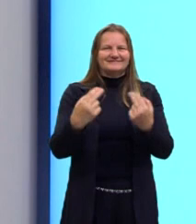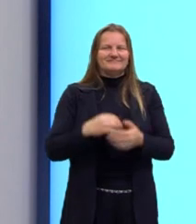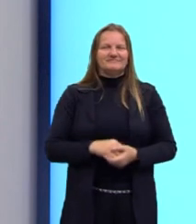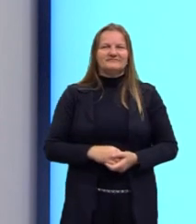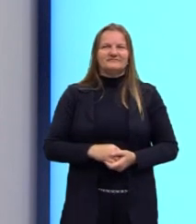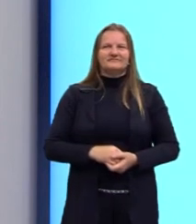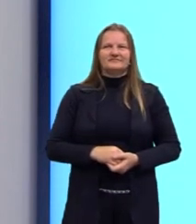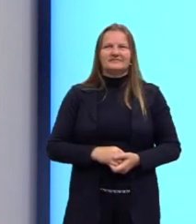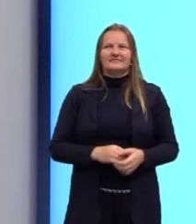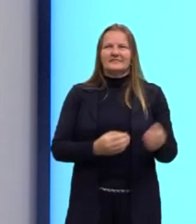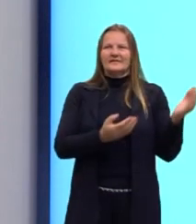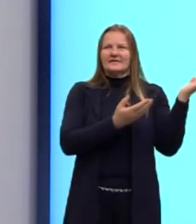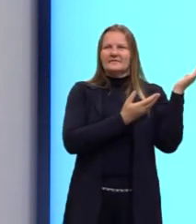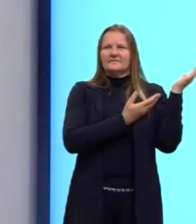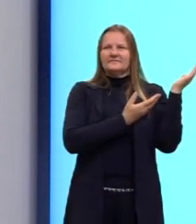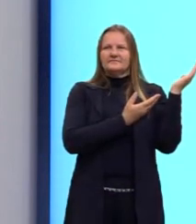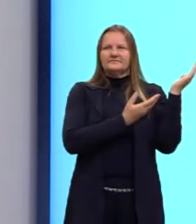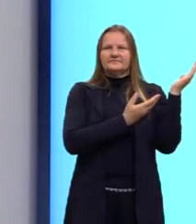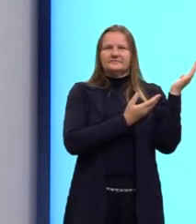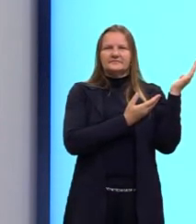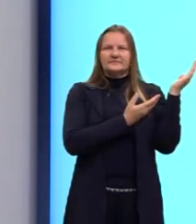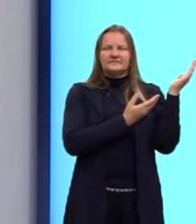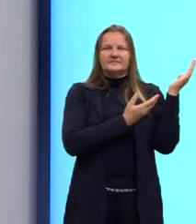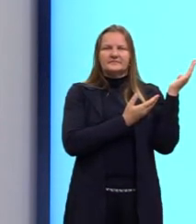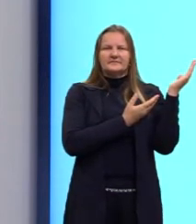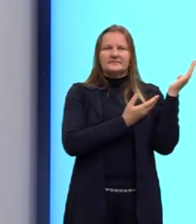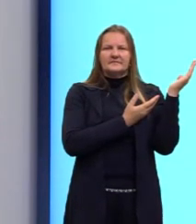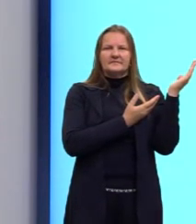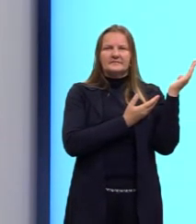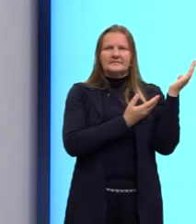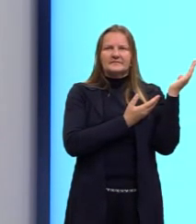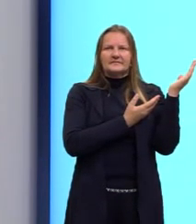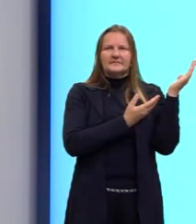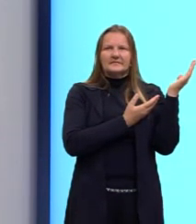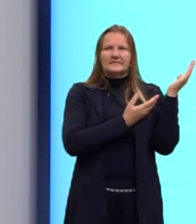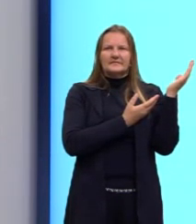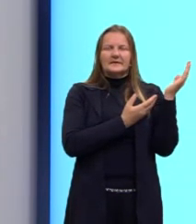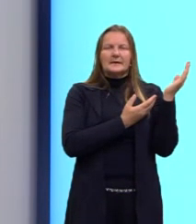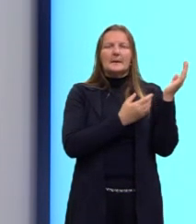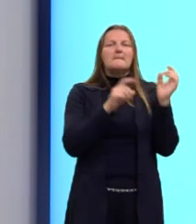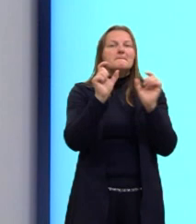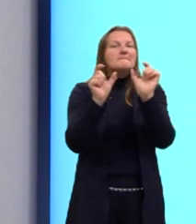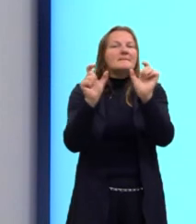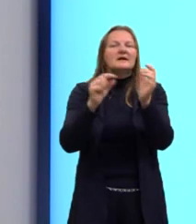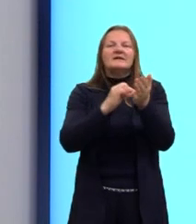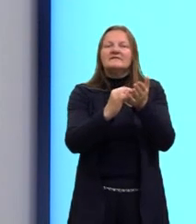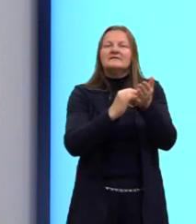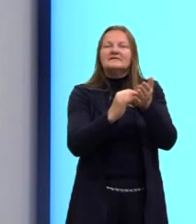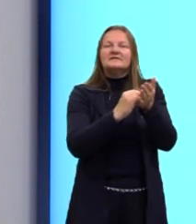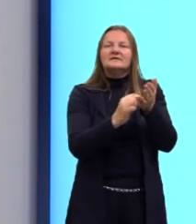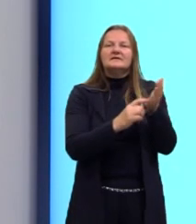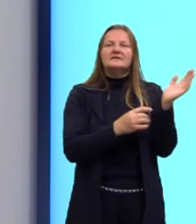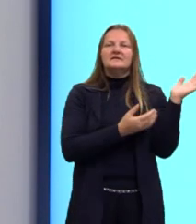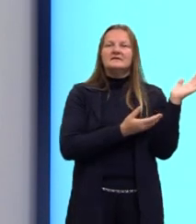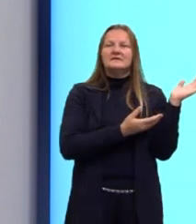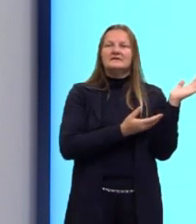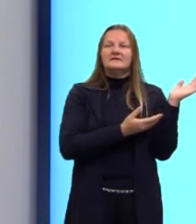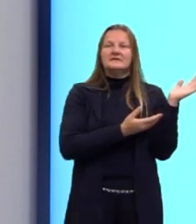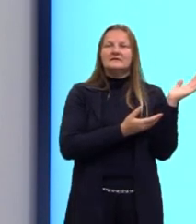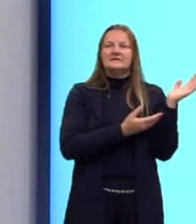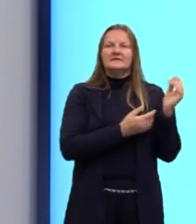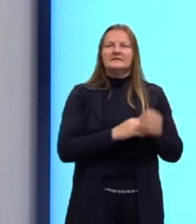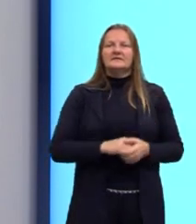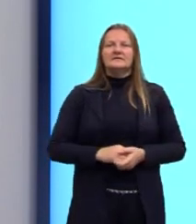aparece aqui. O so, que é o então. O but, novamente. O by definition,